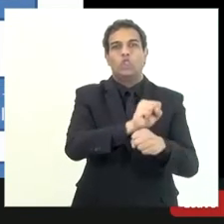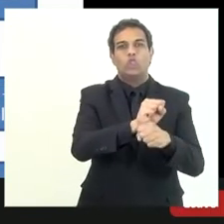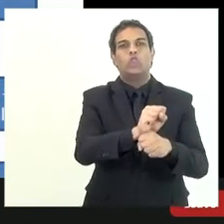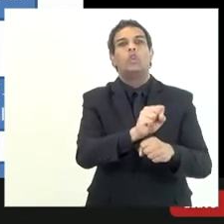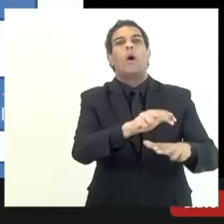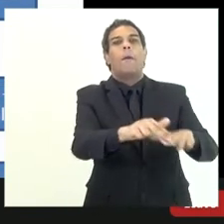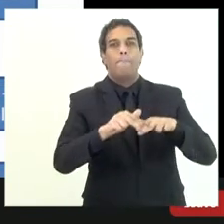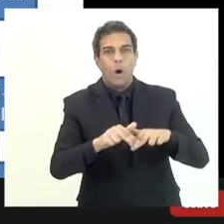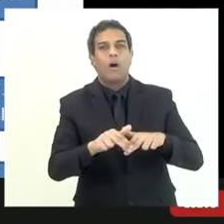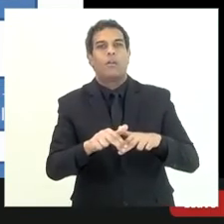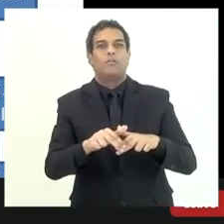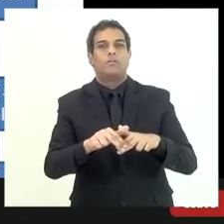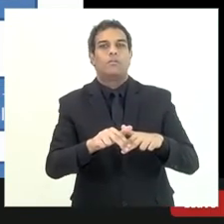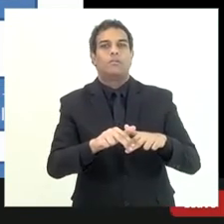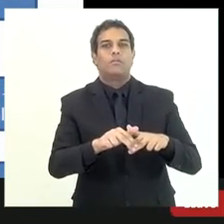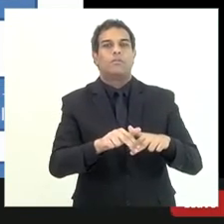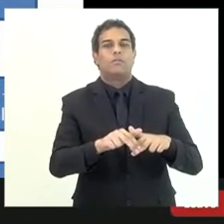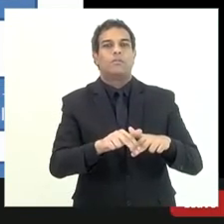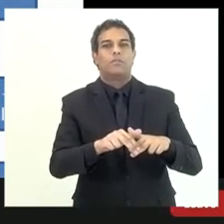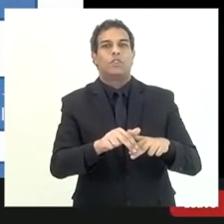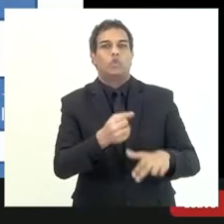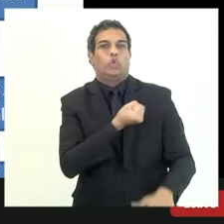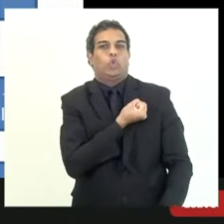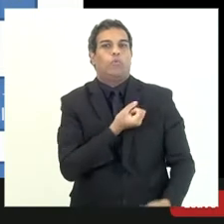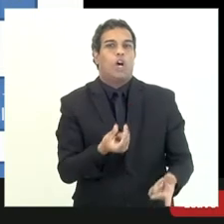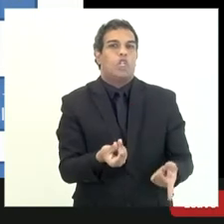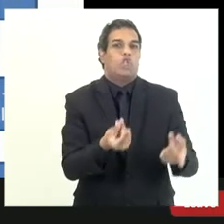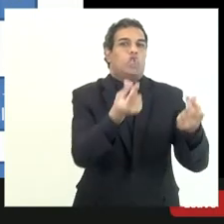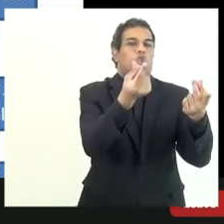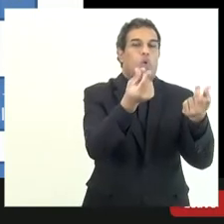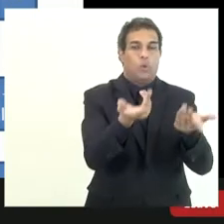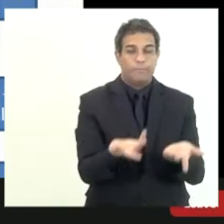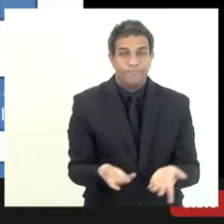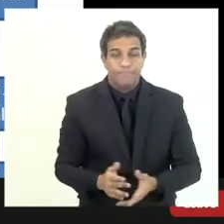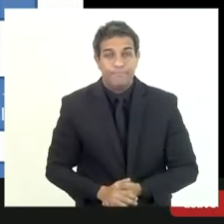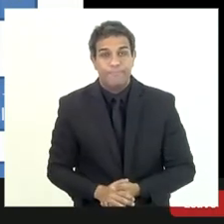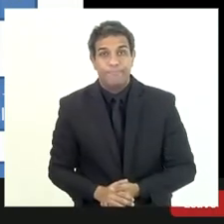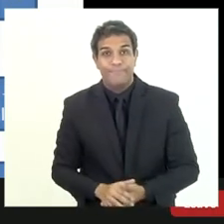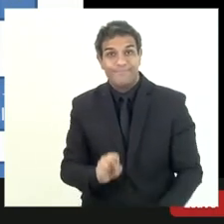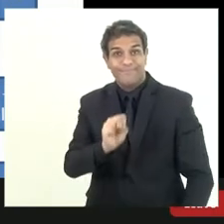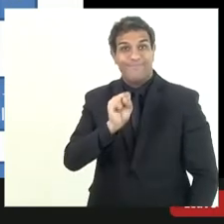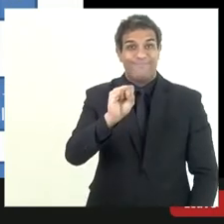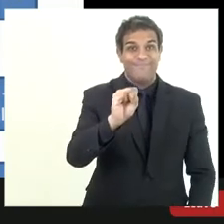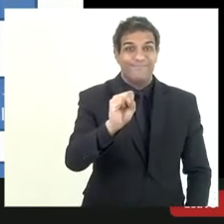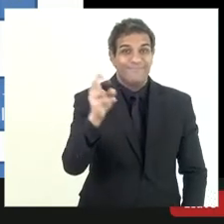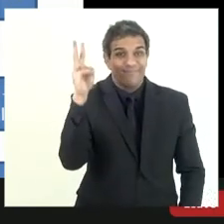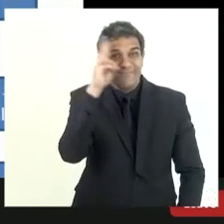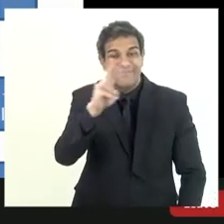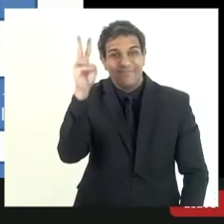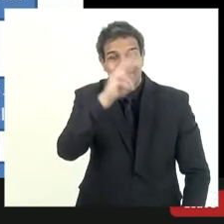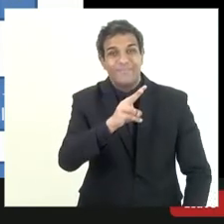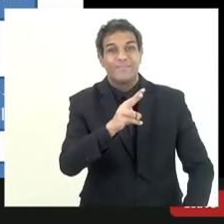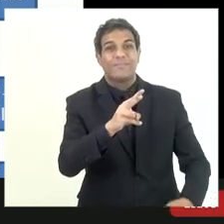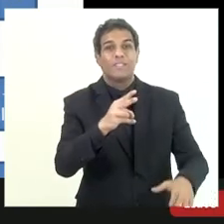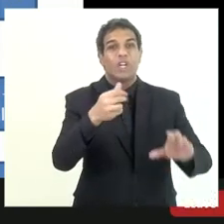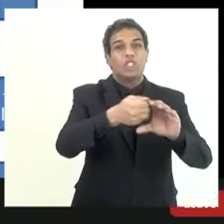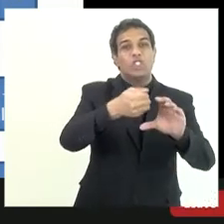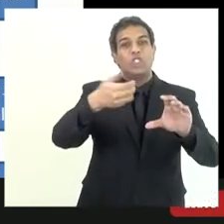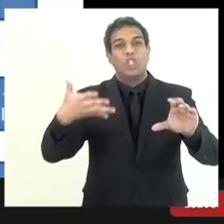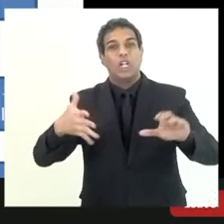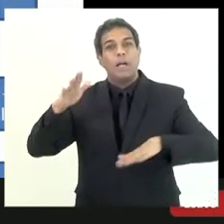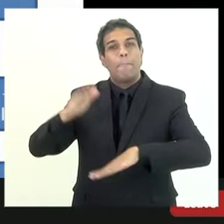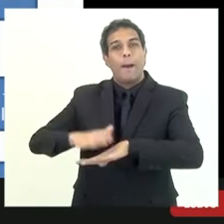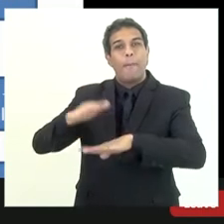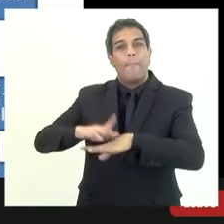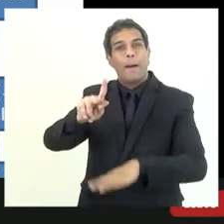dívida ativa de um x valor e por fim se é dentro daqueles critérios que foram estabelecidos pela